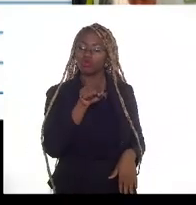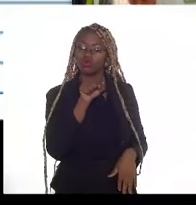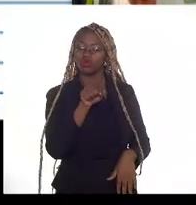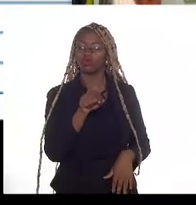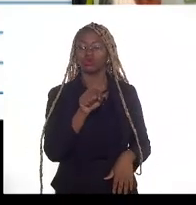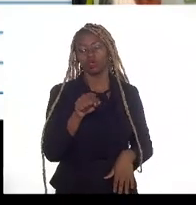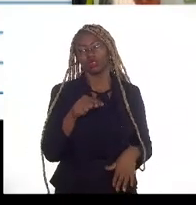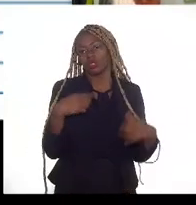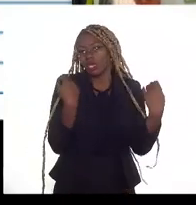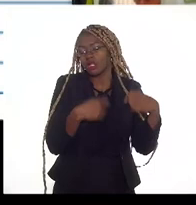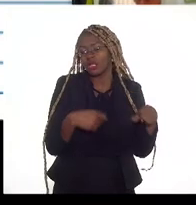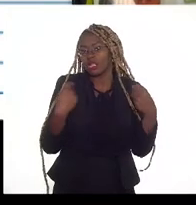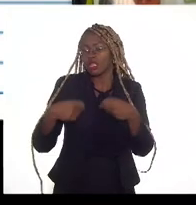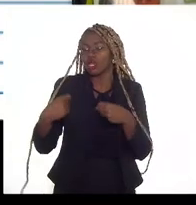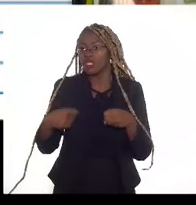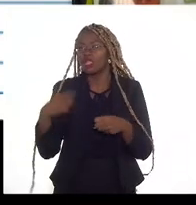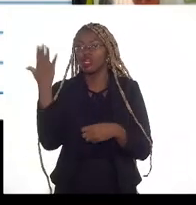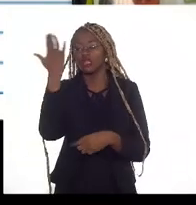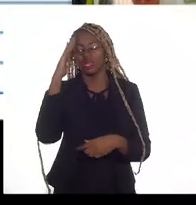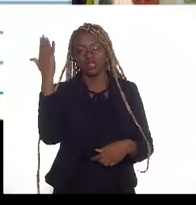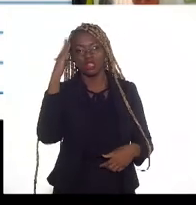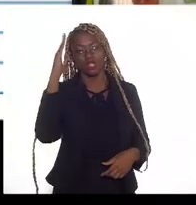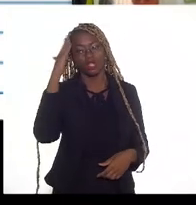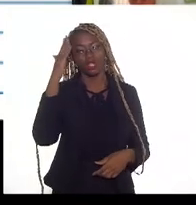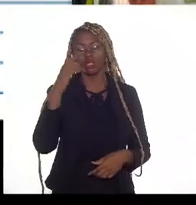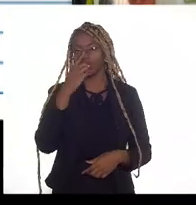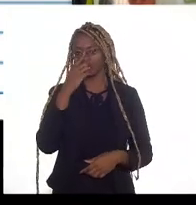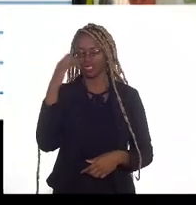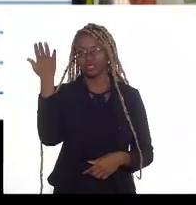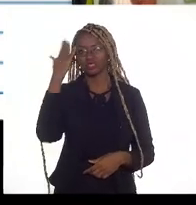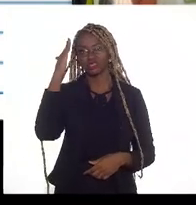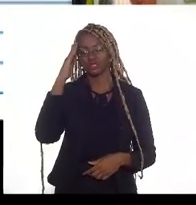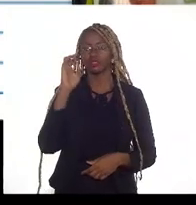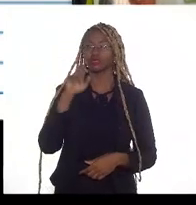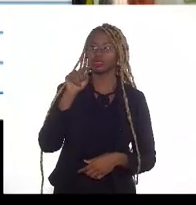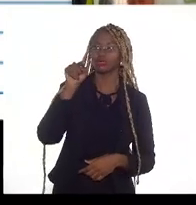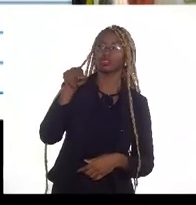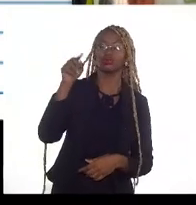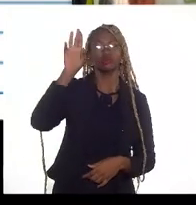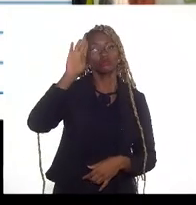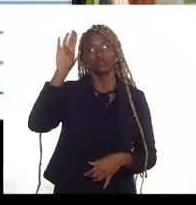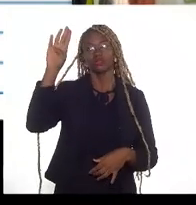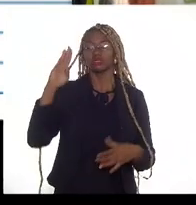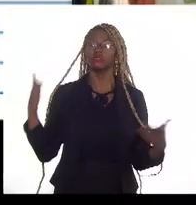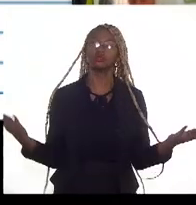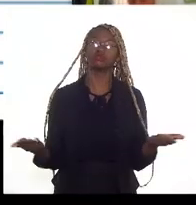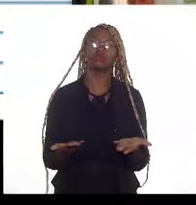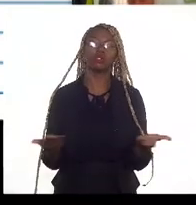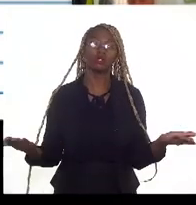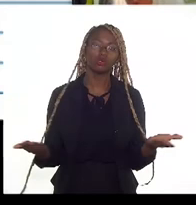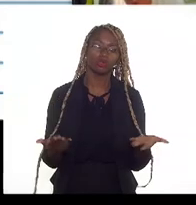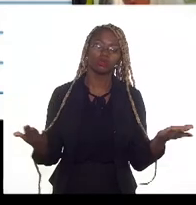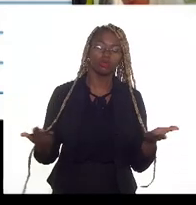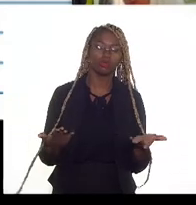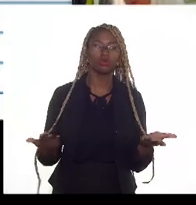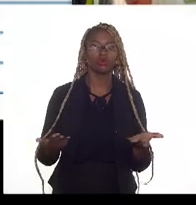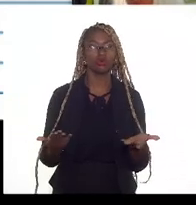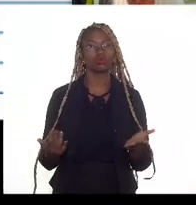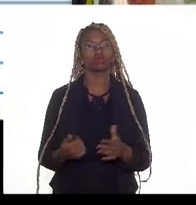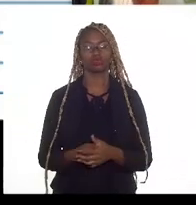da demanda, entendeu que é o ponto principal hoje para a viabilização